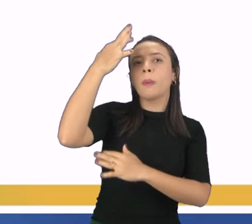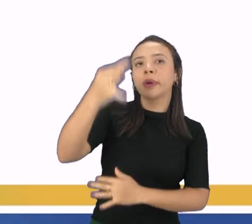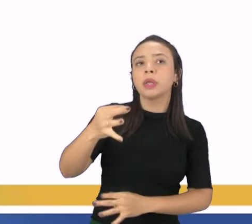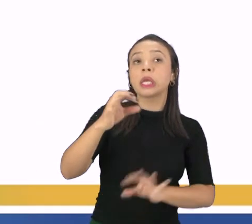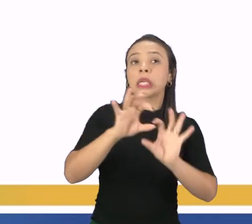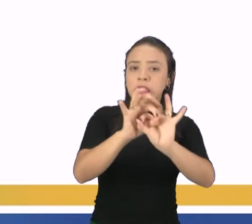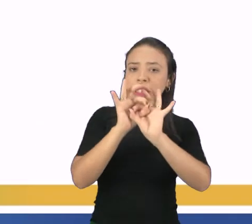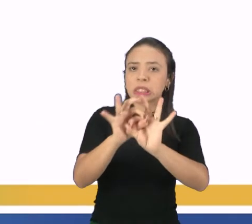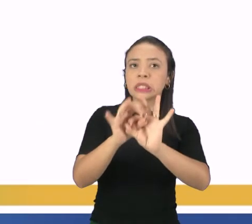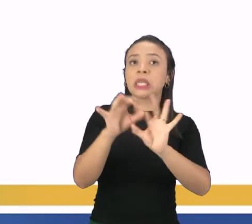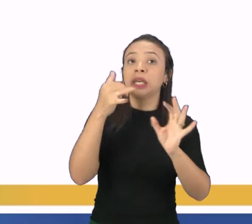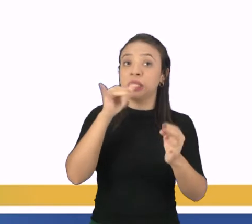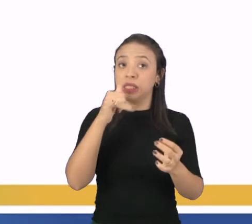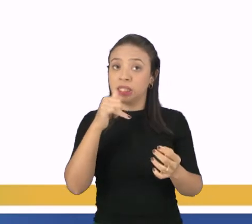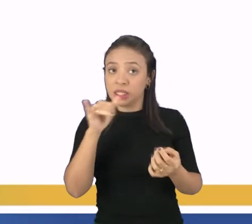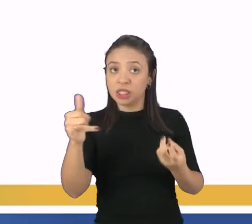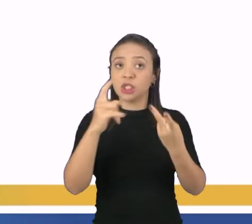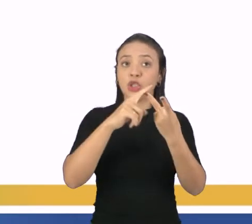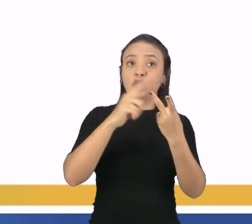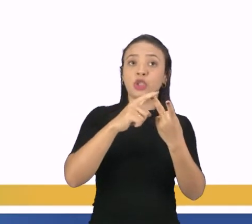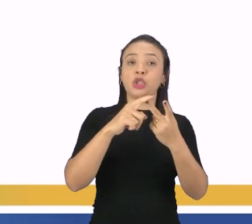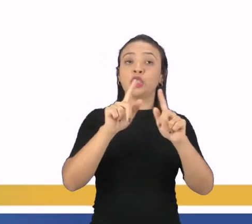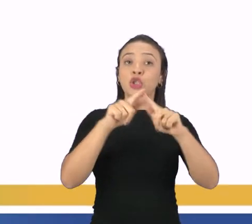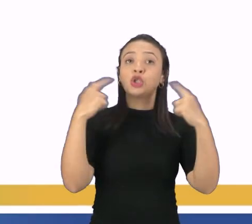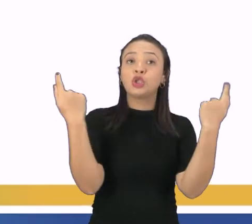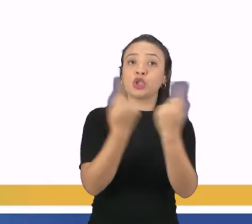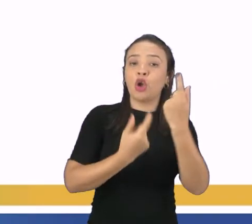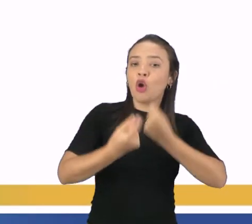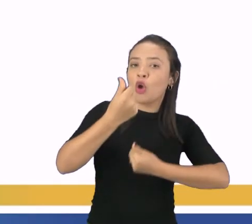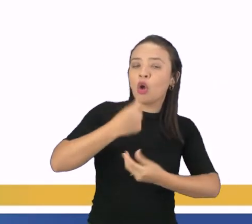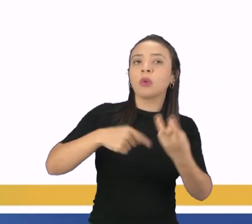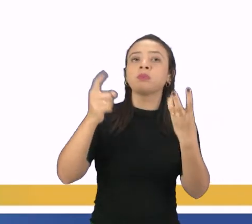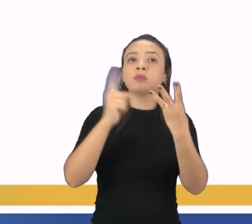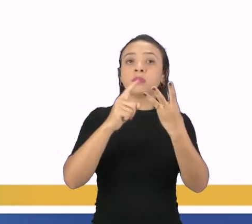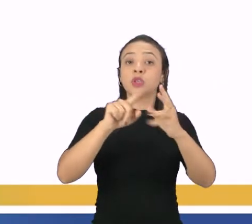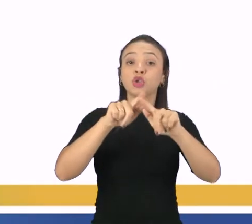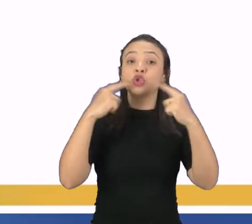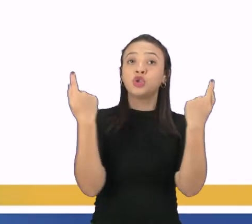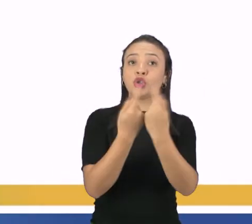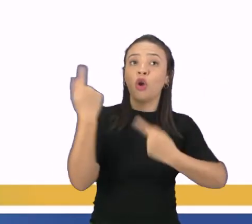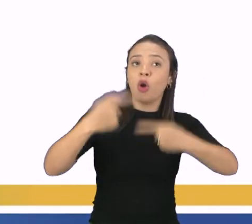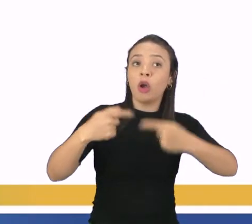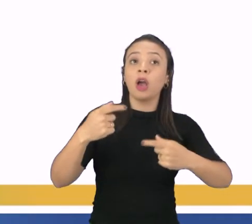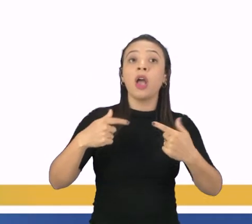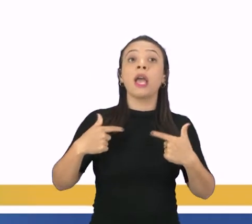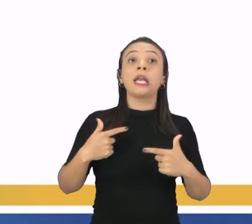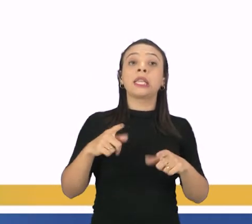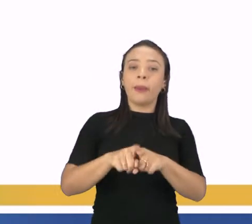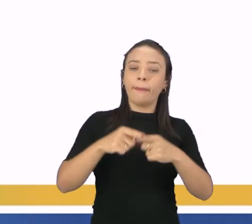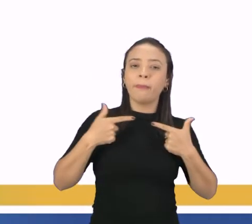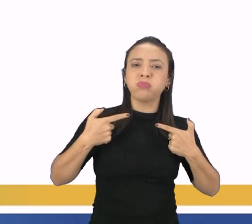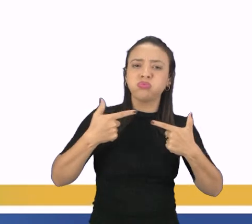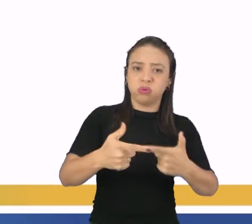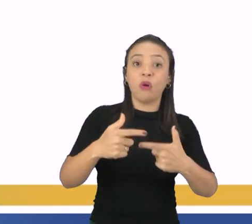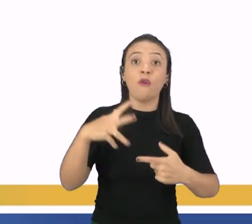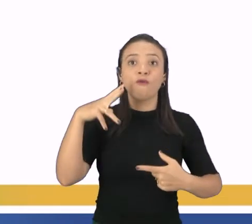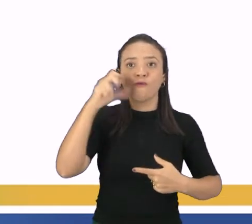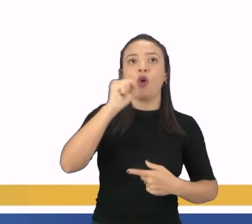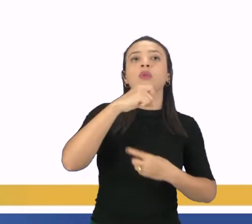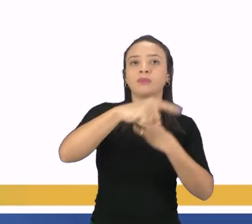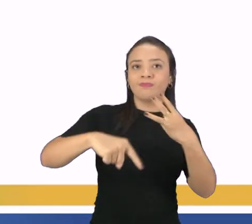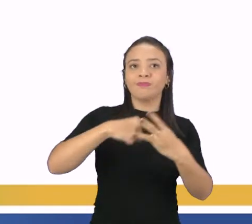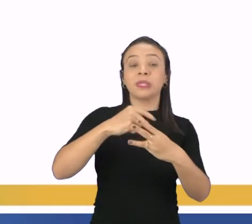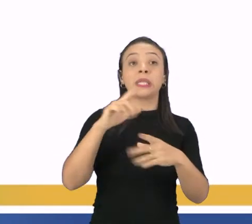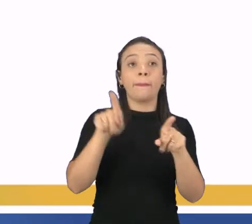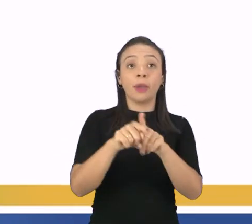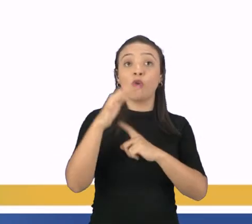energia, geoeconomia, geopolítica e guerra, ganharam em intensidade. Levam também a pensar que o